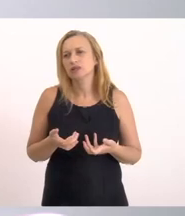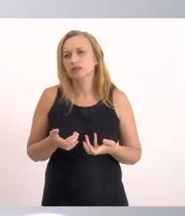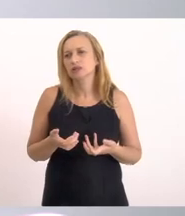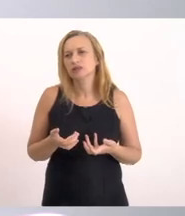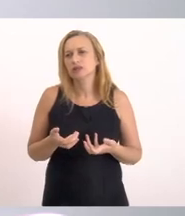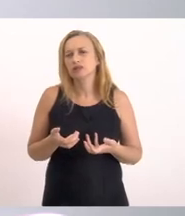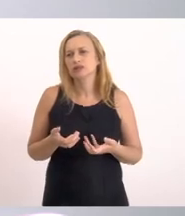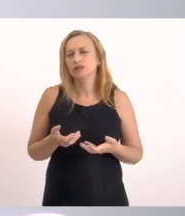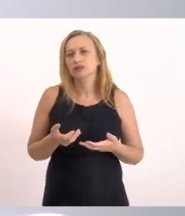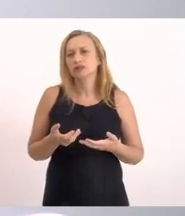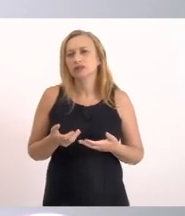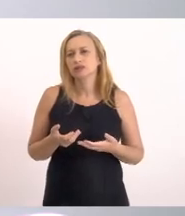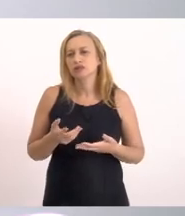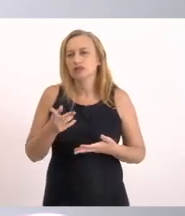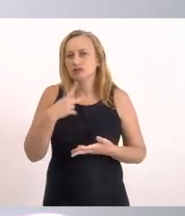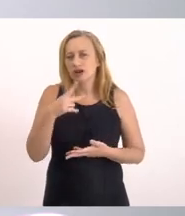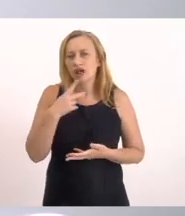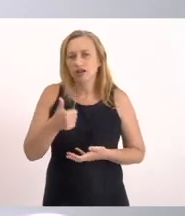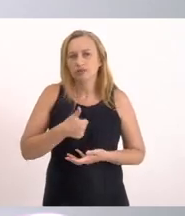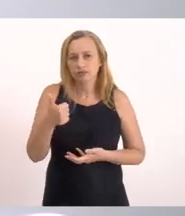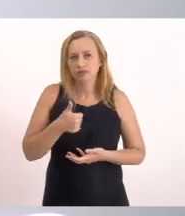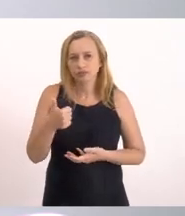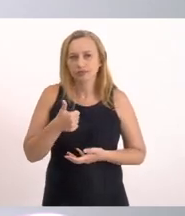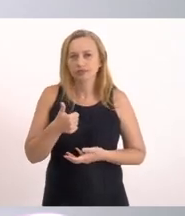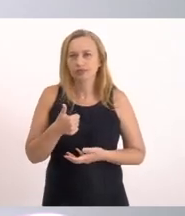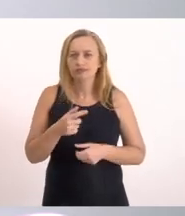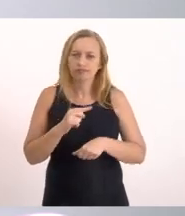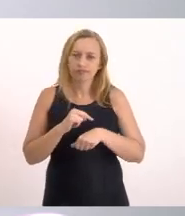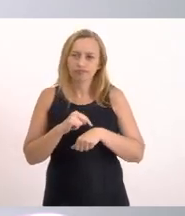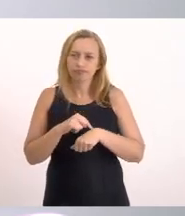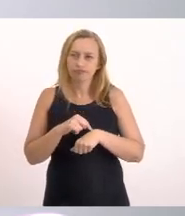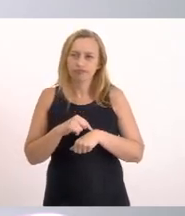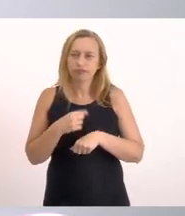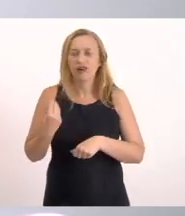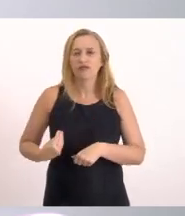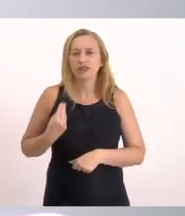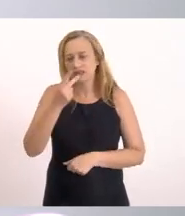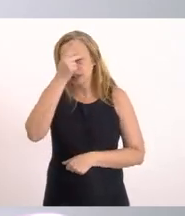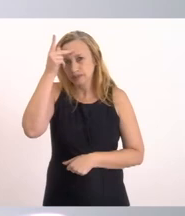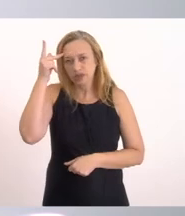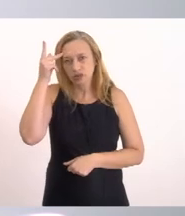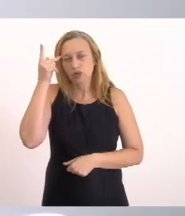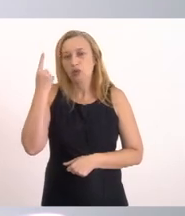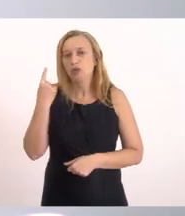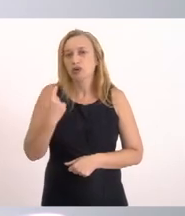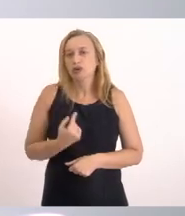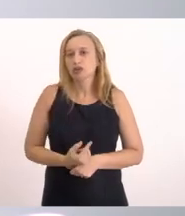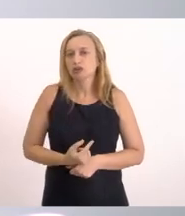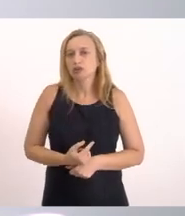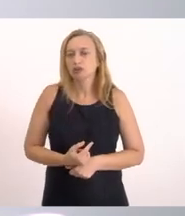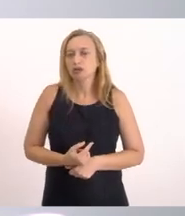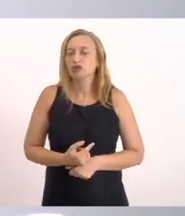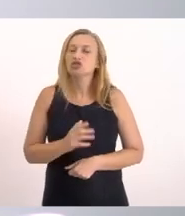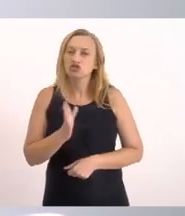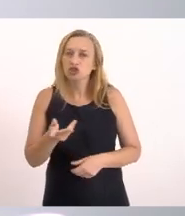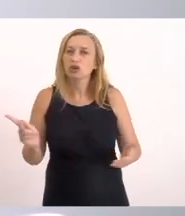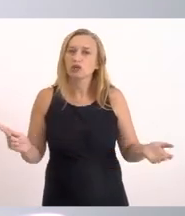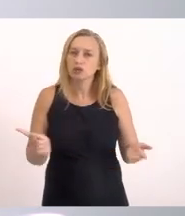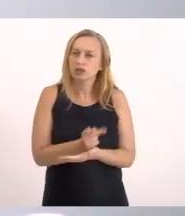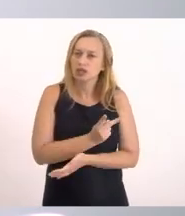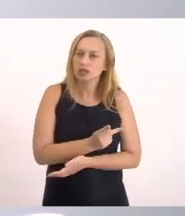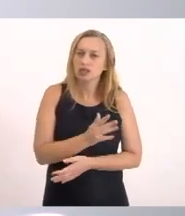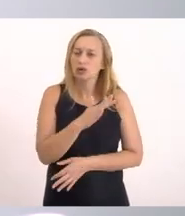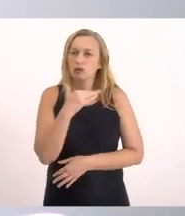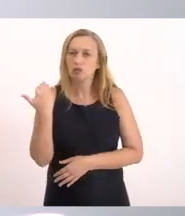Dizer que Eu acho que em primeiro lugar Está a vida humana Pois Já ocorreu Casos